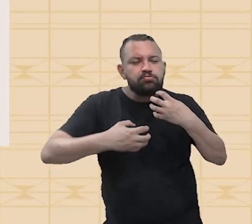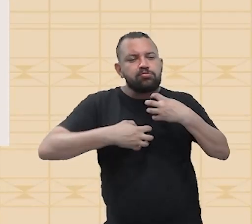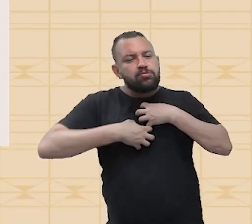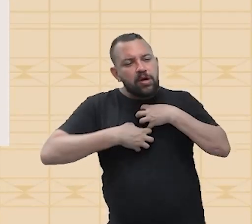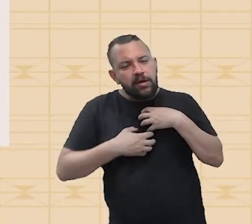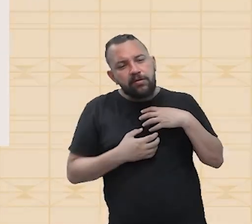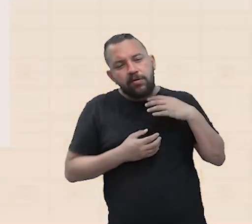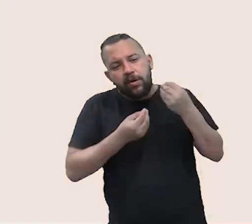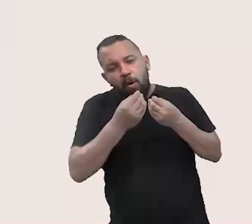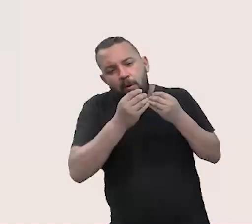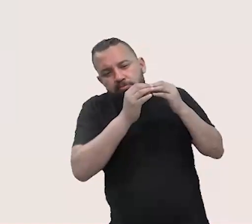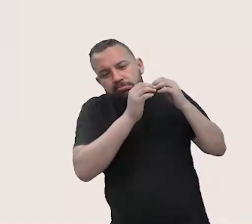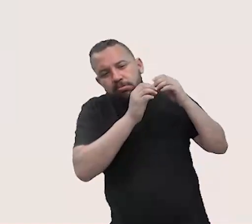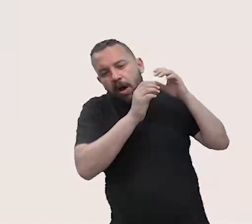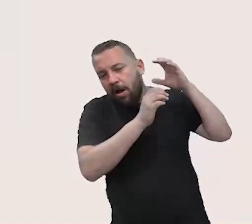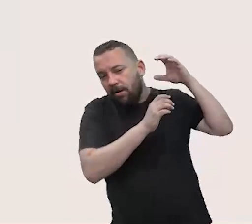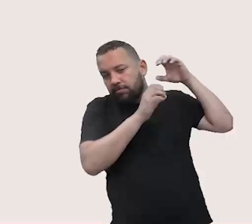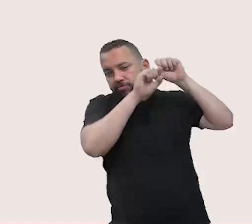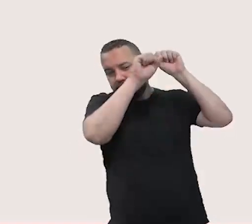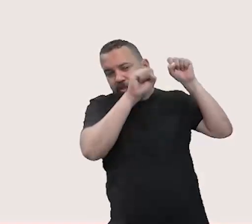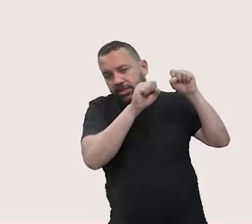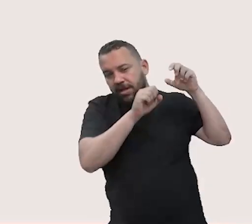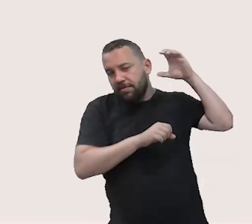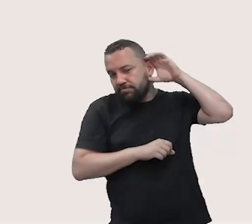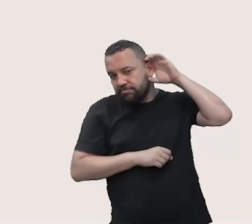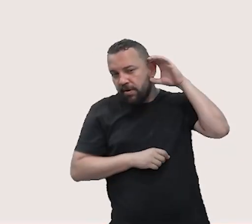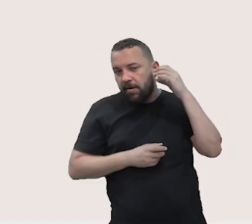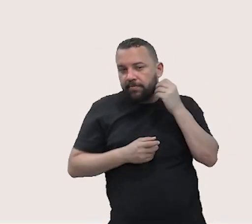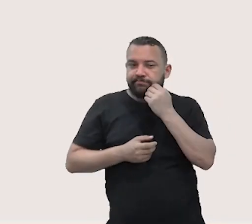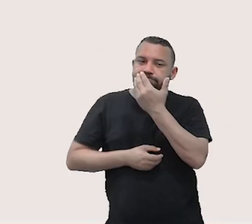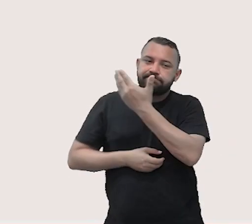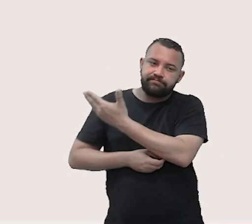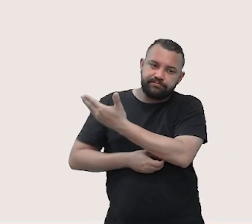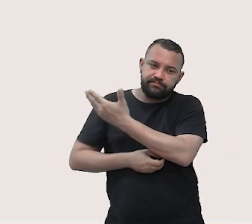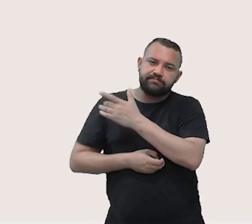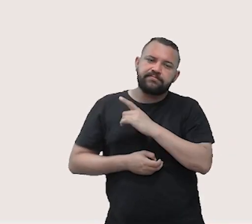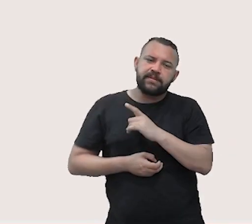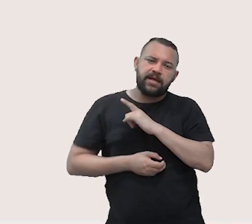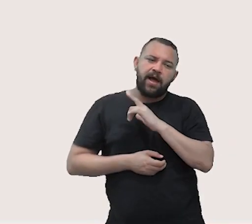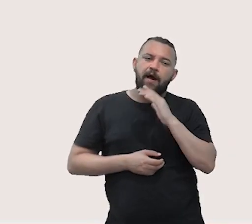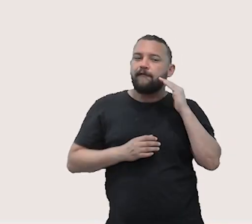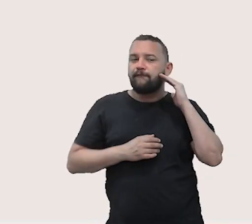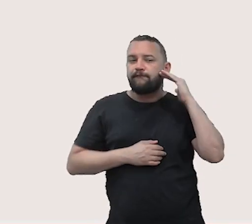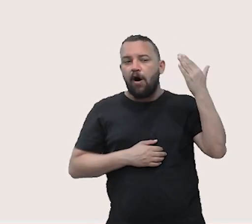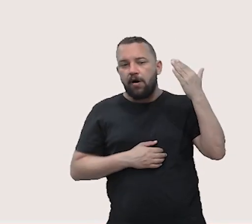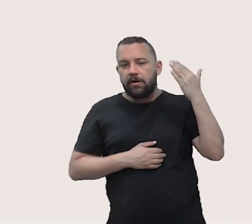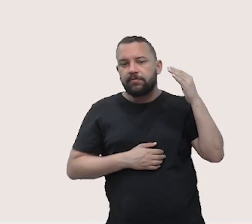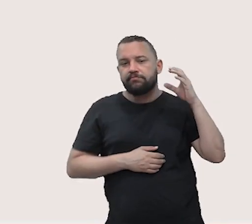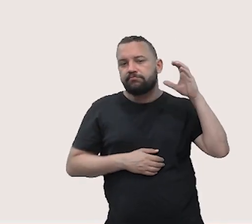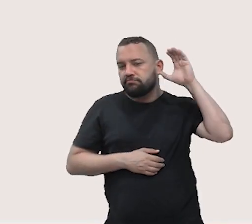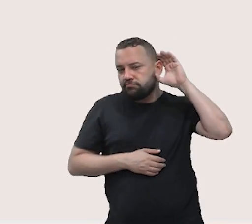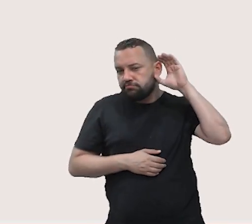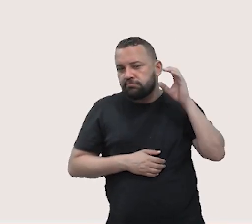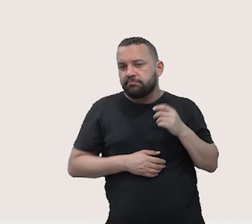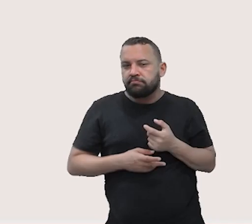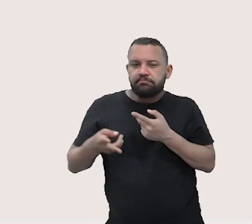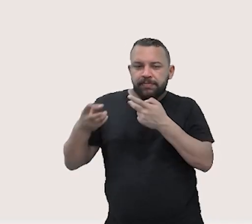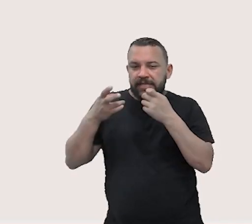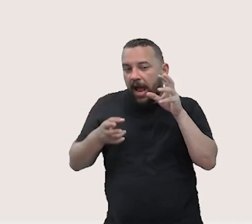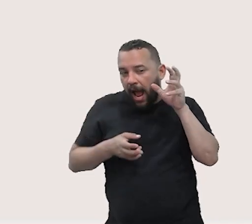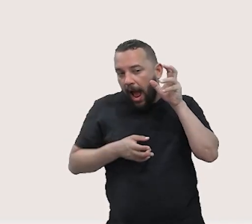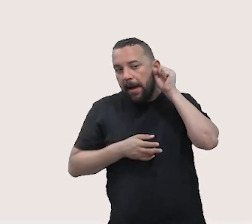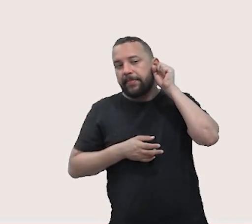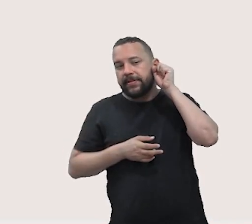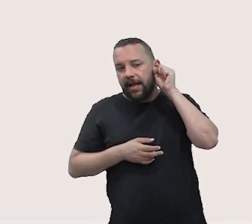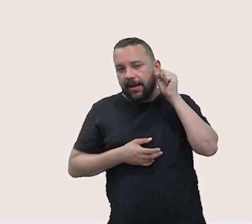da audição. Robertão, joga na tela, Robertão. Então, nós temos a parte externa do ouvido, né, onde ele vai ter a captação do som,